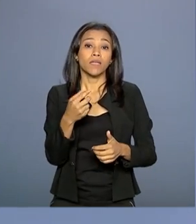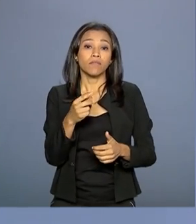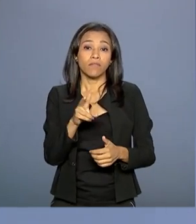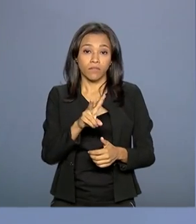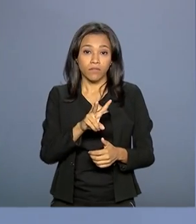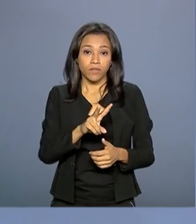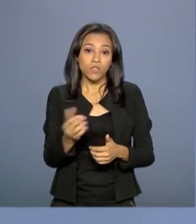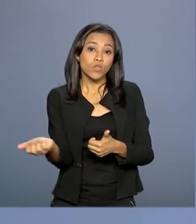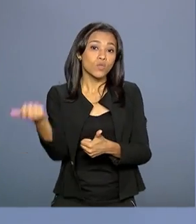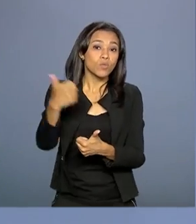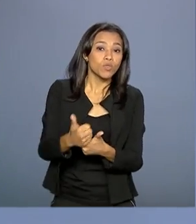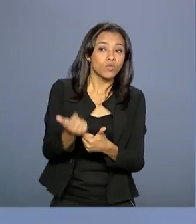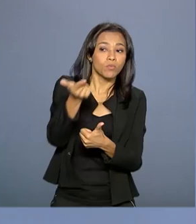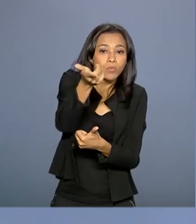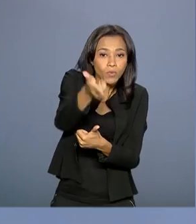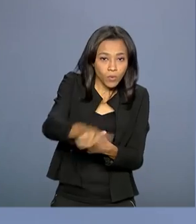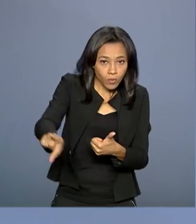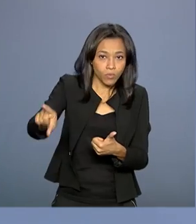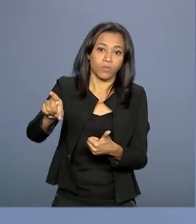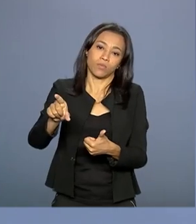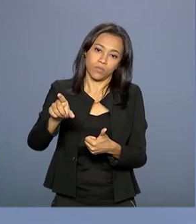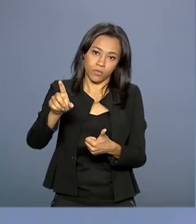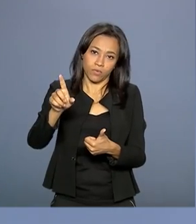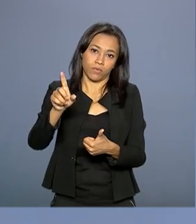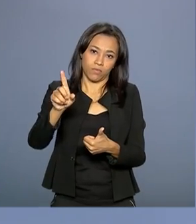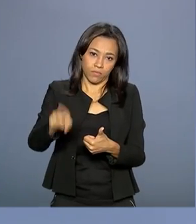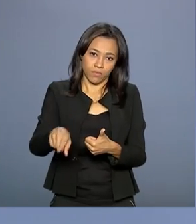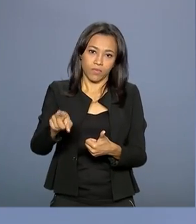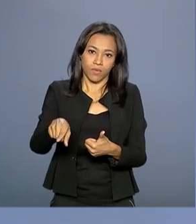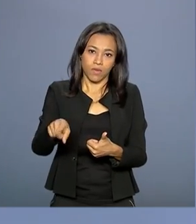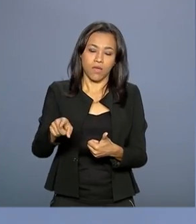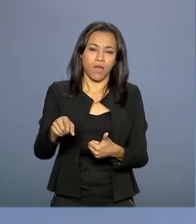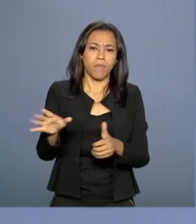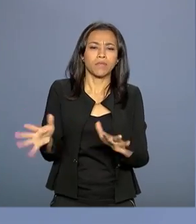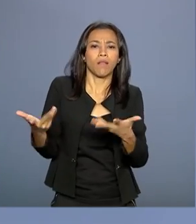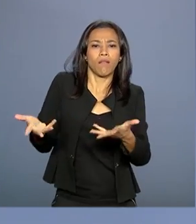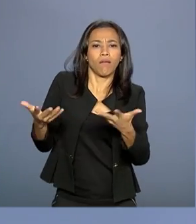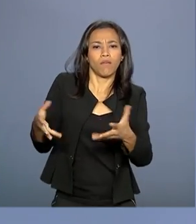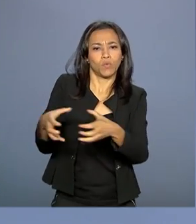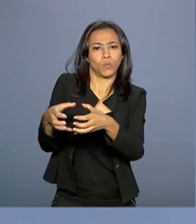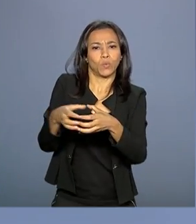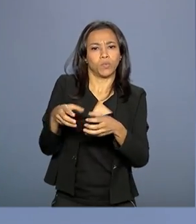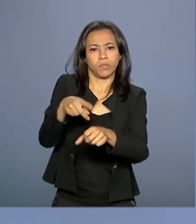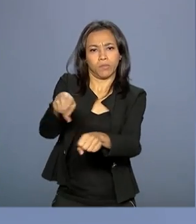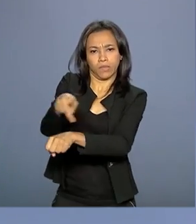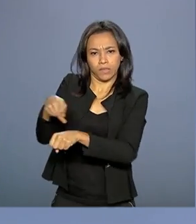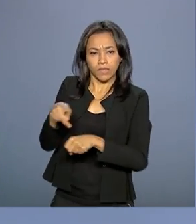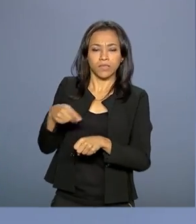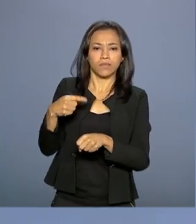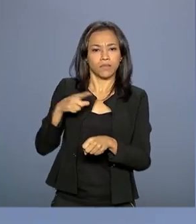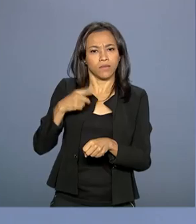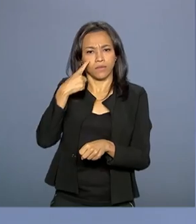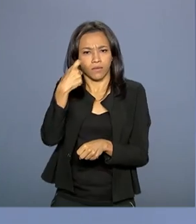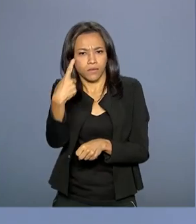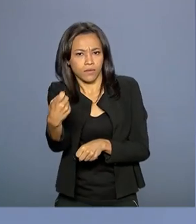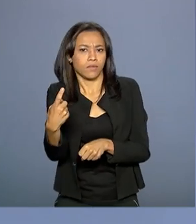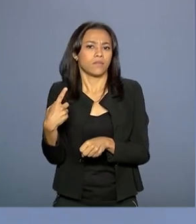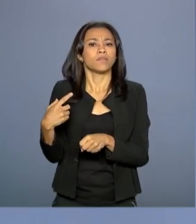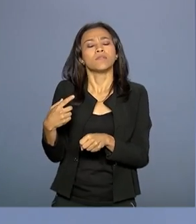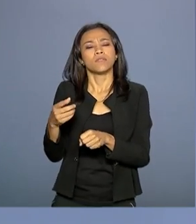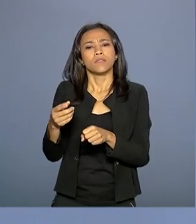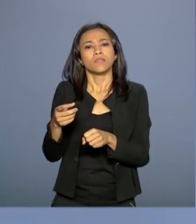um organismo que reflita a realidade de hoje, um organismo mais leve, que realmente se dedique a iniciativas